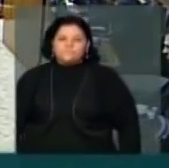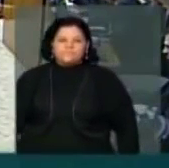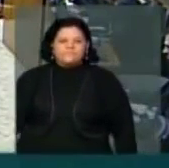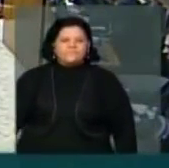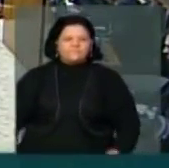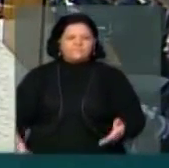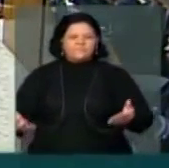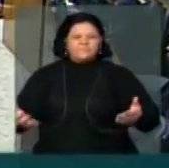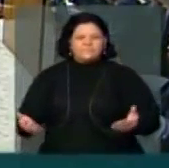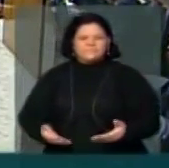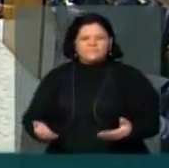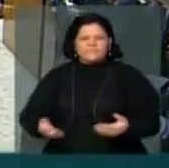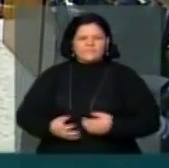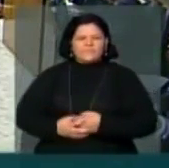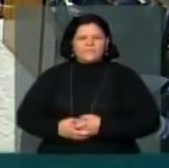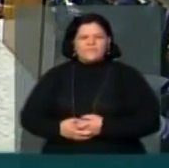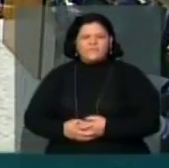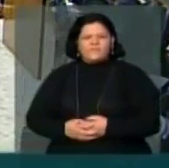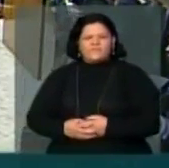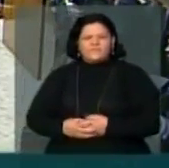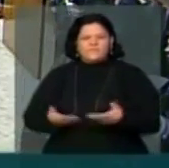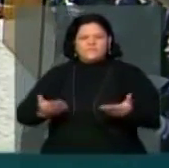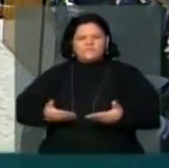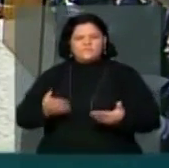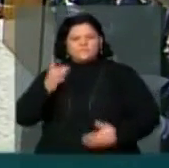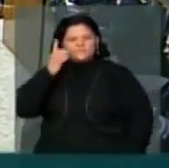Concedo a palavra o deputado Marcon, PT.